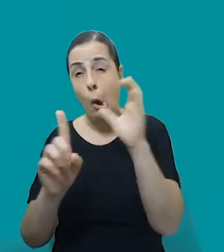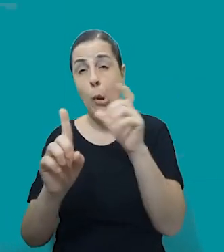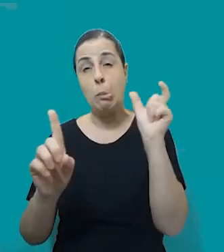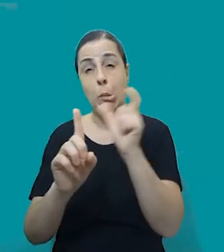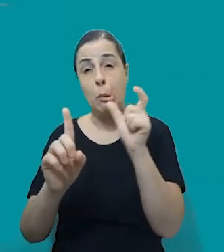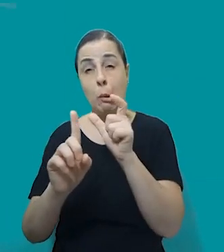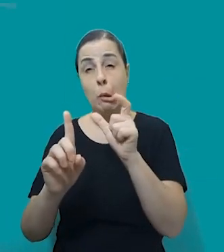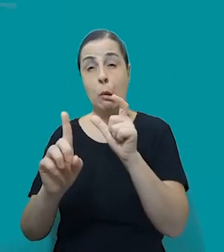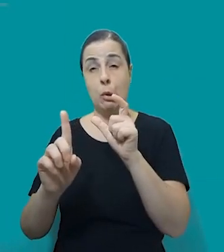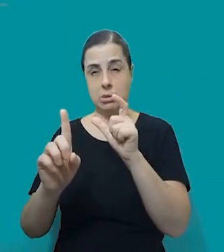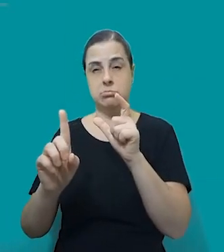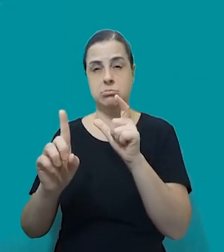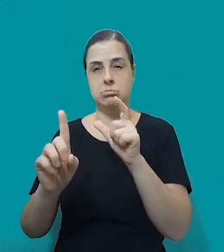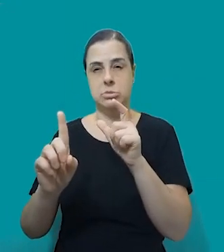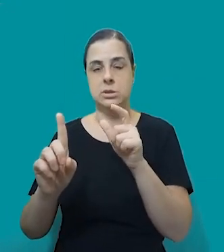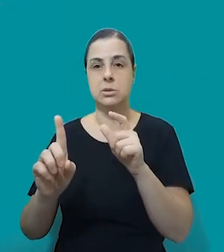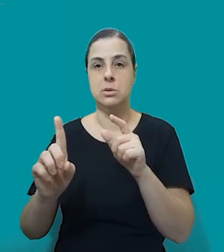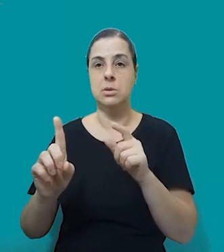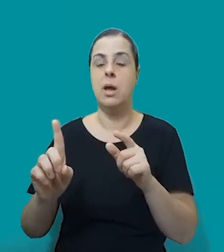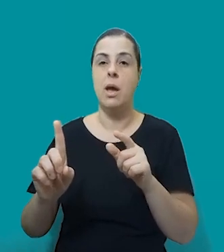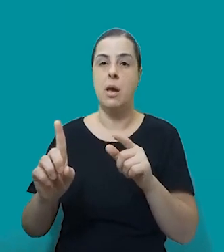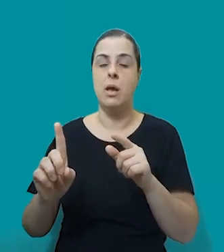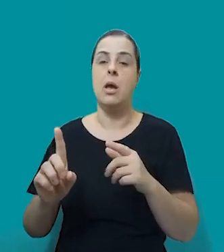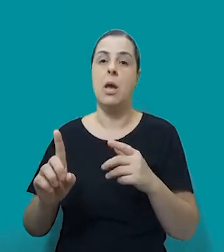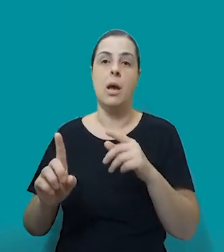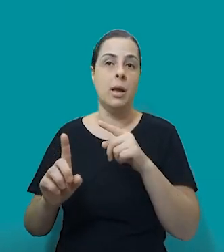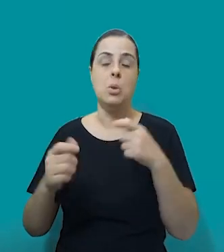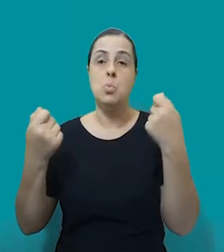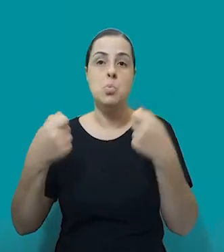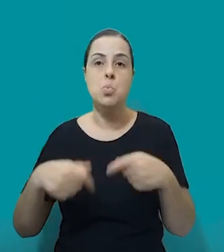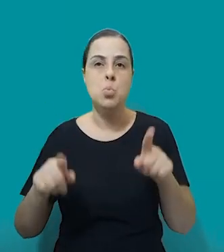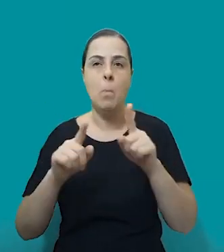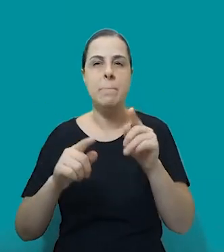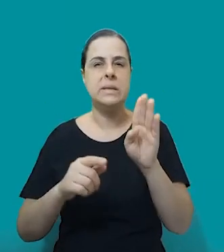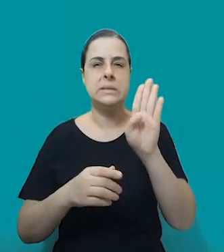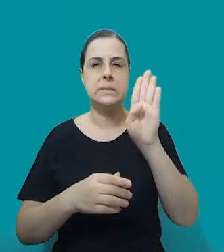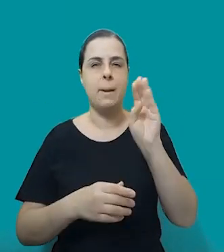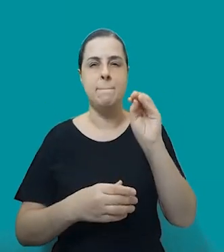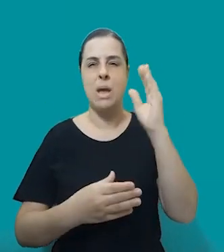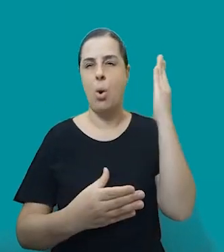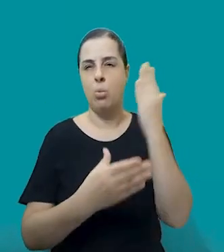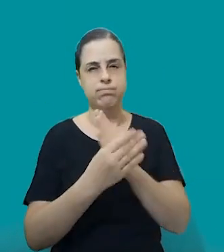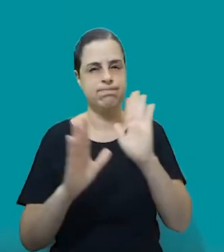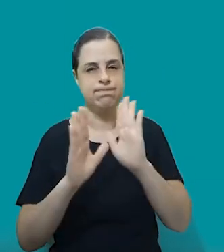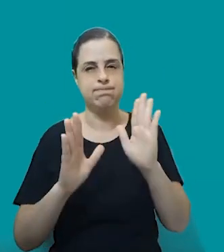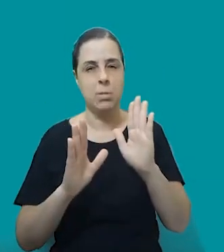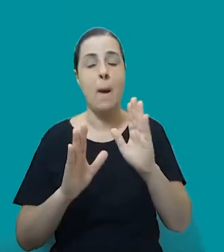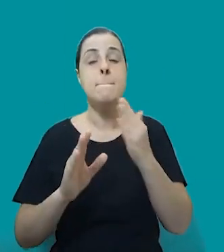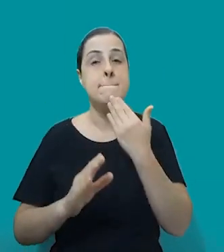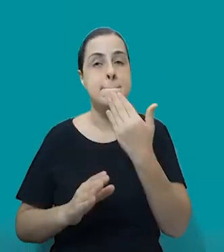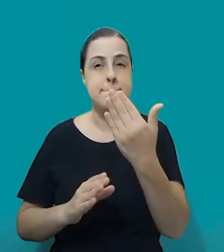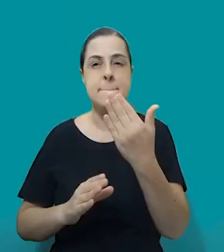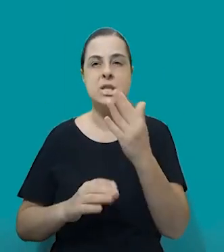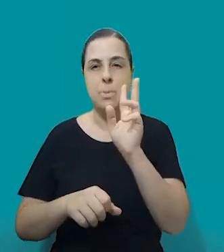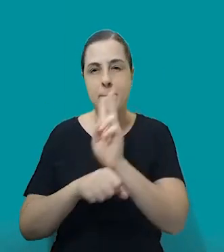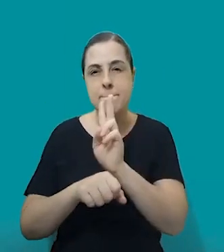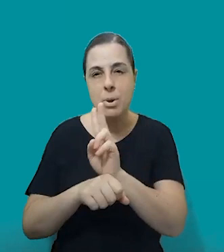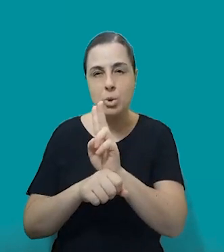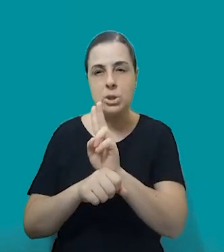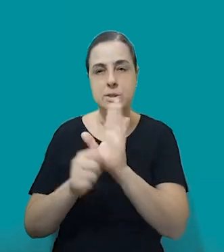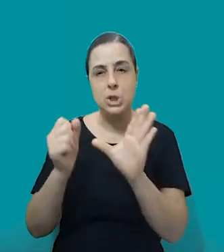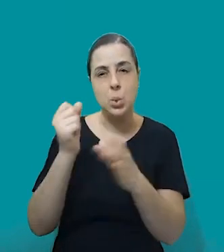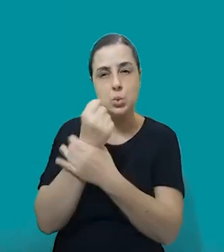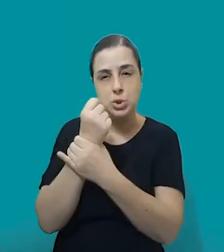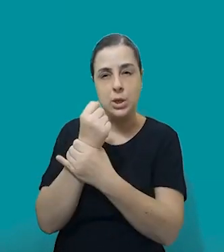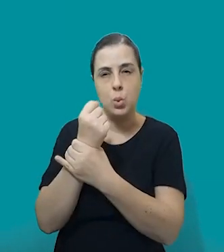importante, porque eu acho que é mais um instrumento de proteção para as mulheres. Perfeito. E, se eu não me engano, a gente usou até esse material, tem